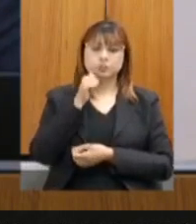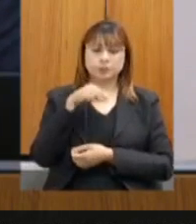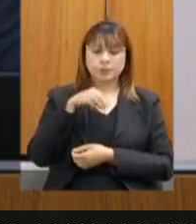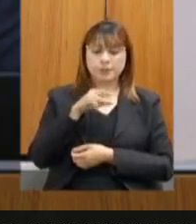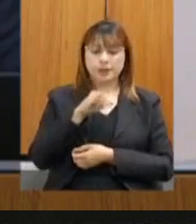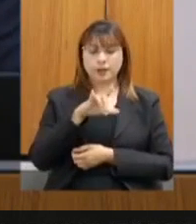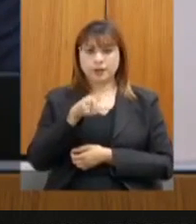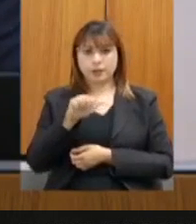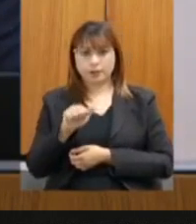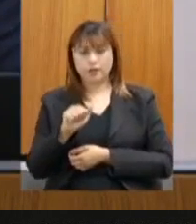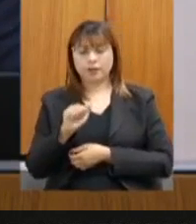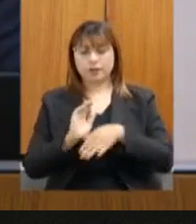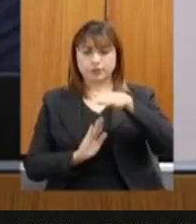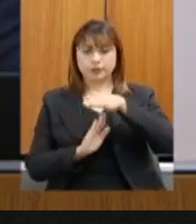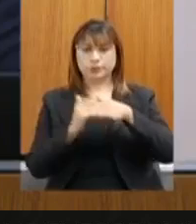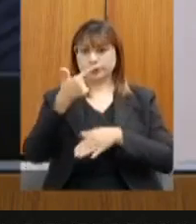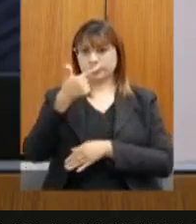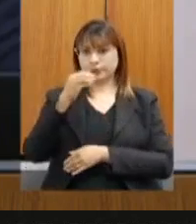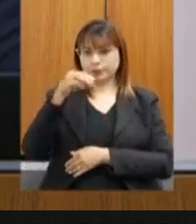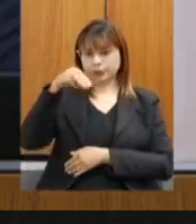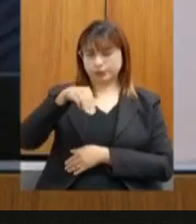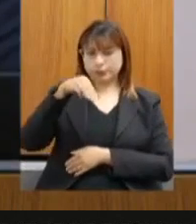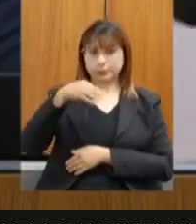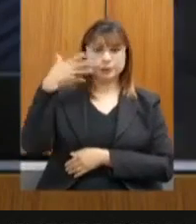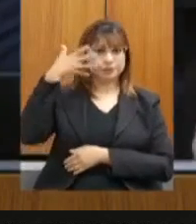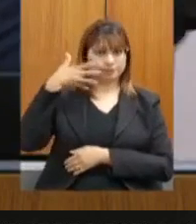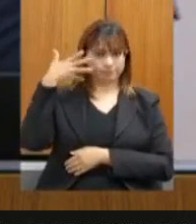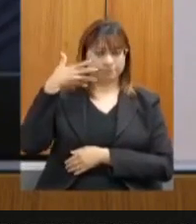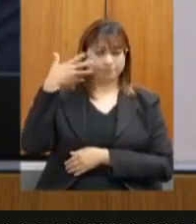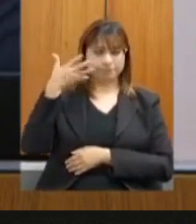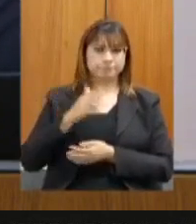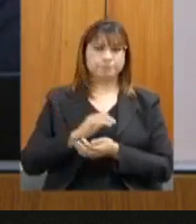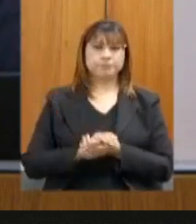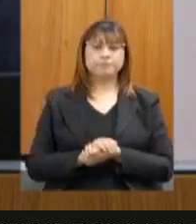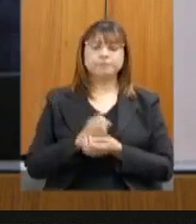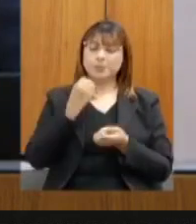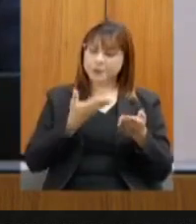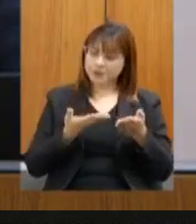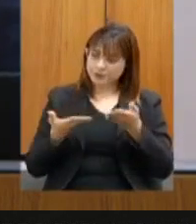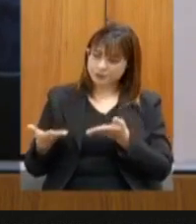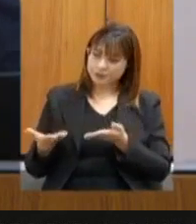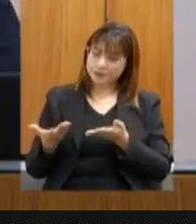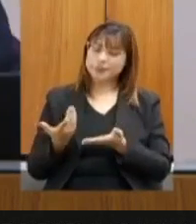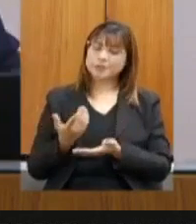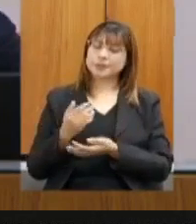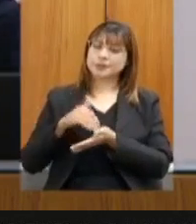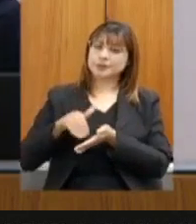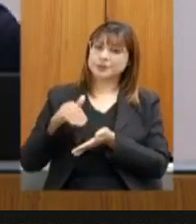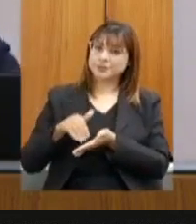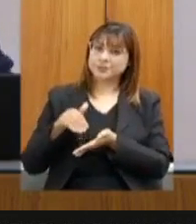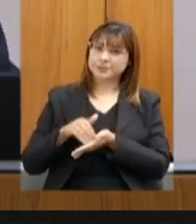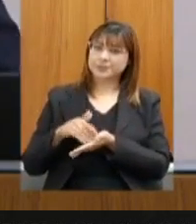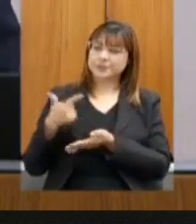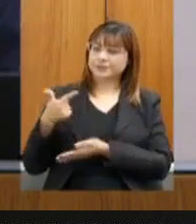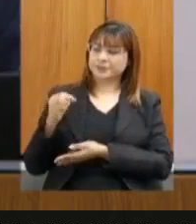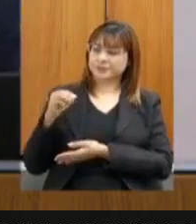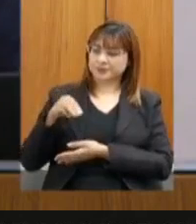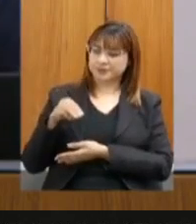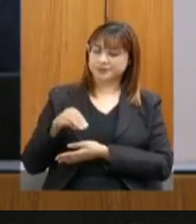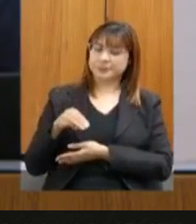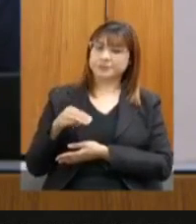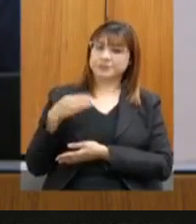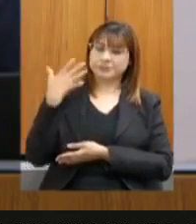Melo, que disporá de até 20 minutos para a sua exposição. Seja muito bem-vinda, secretária. A senhora tem 20 minutos